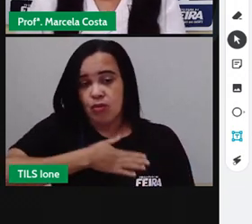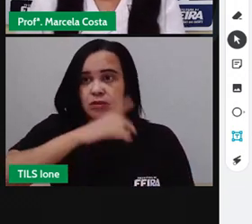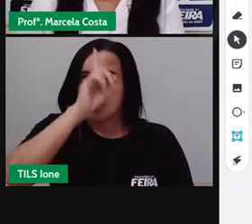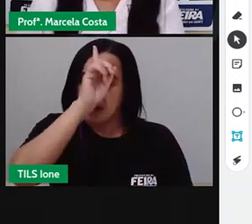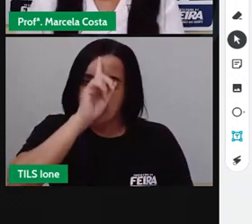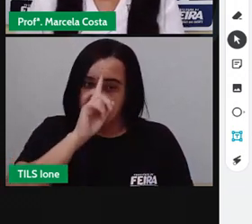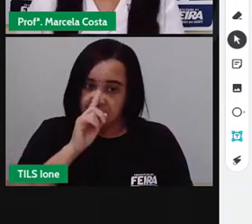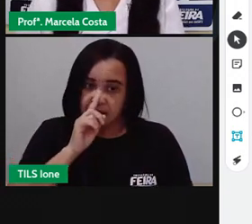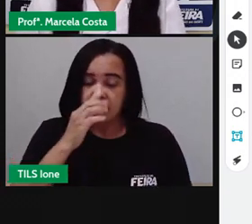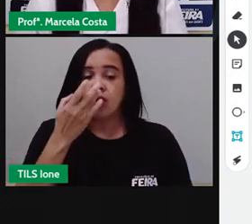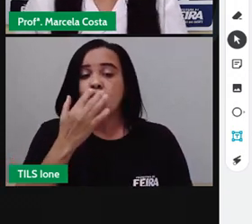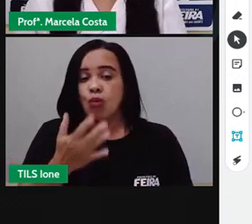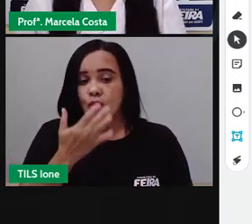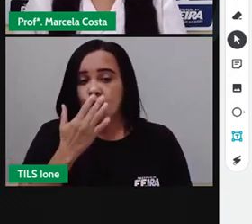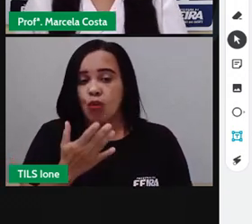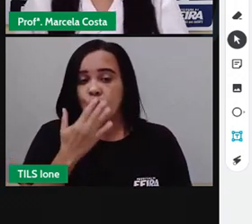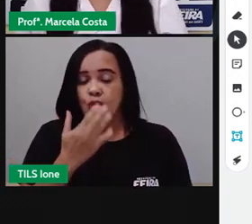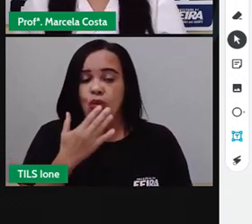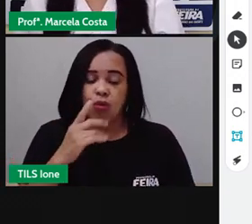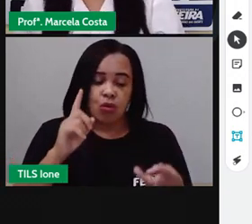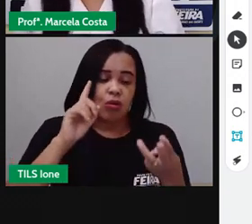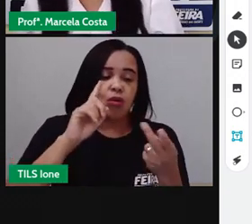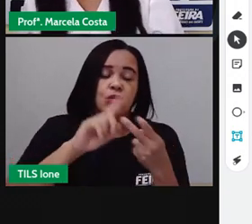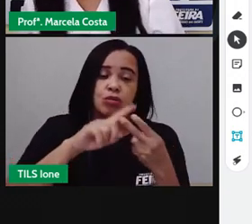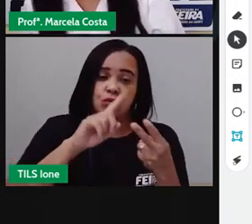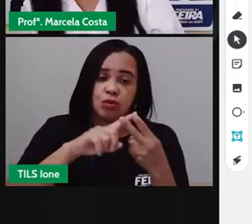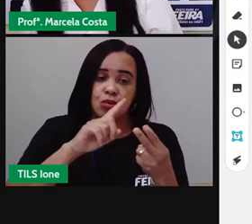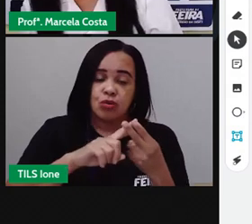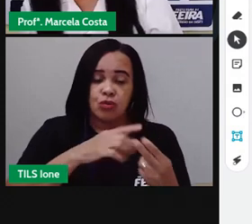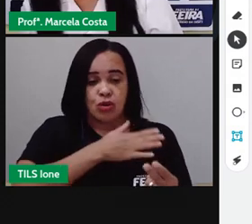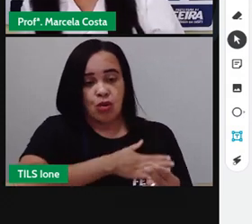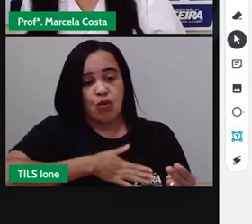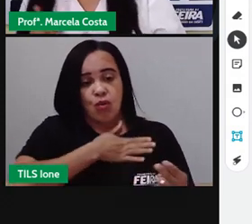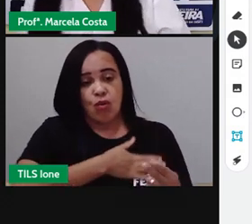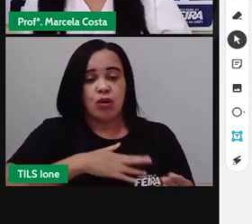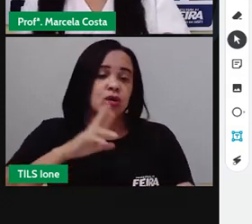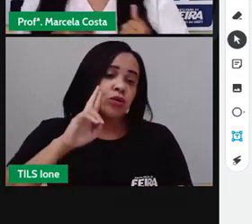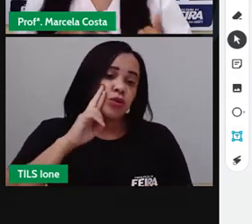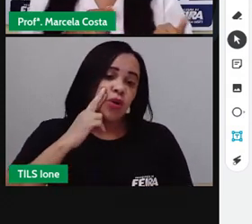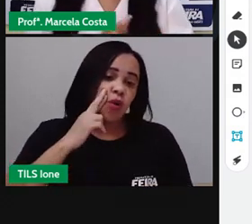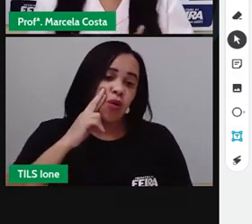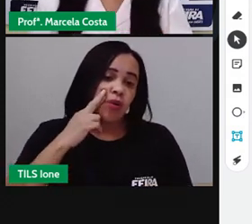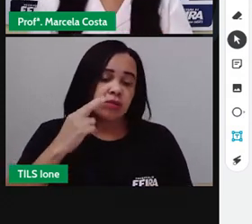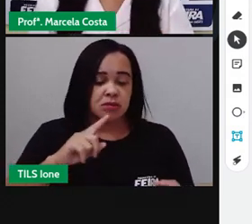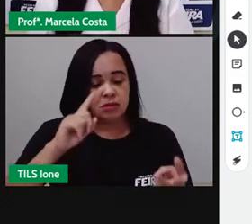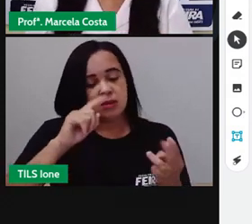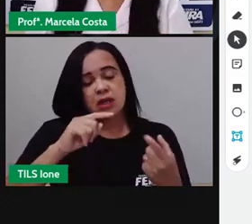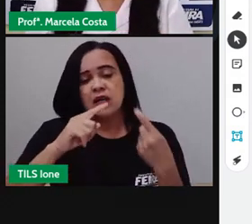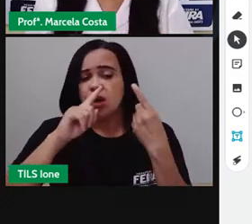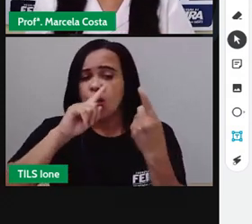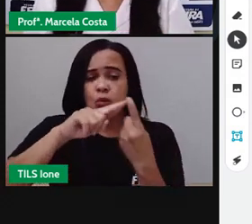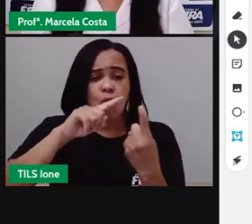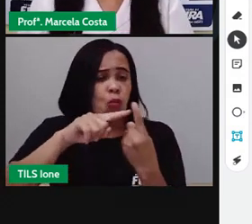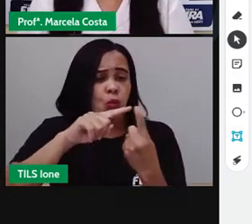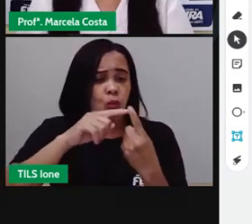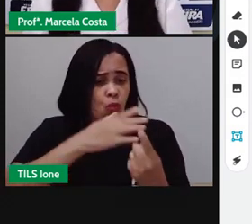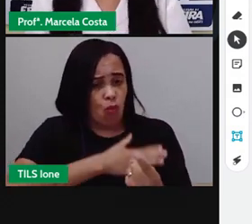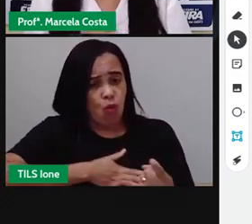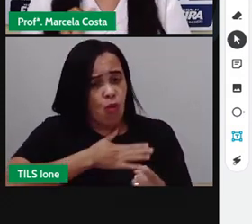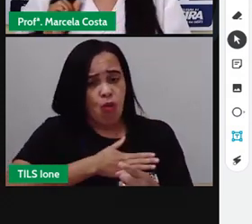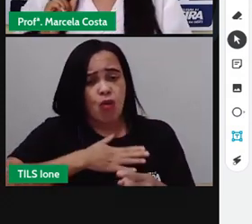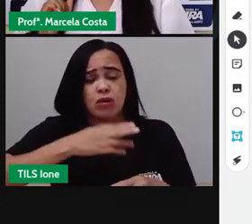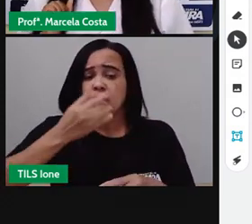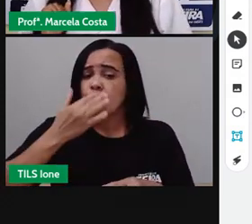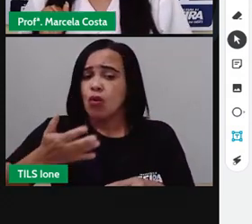dois gostam de rosa e um gosta de verde então